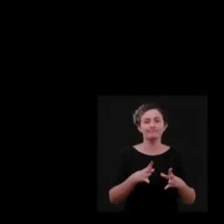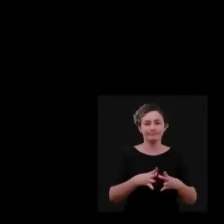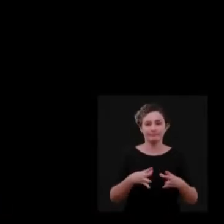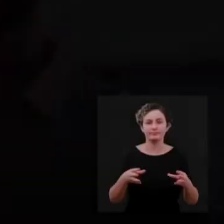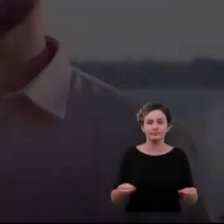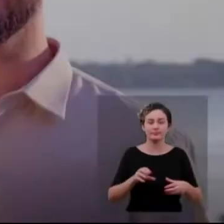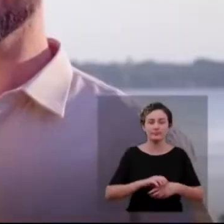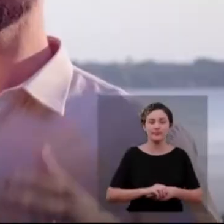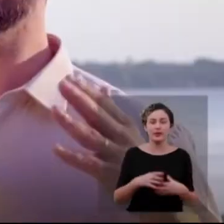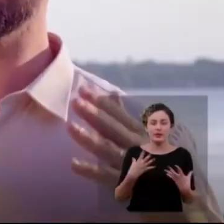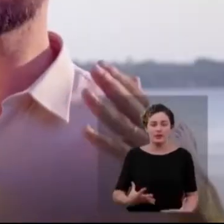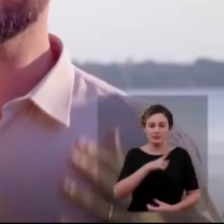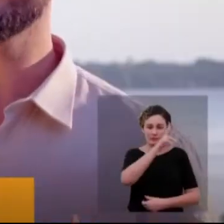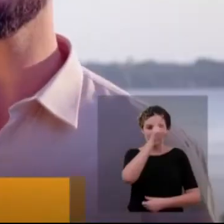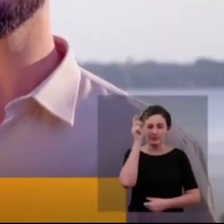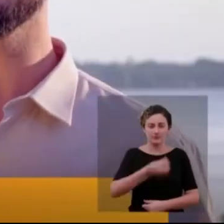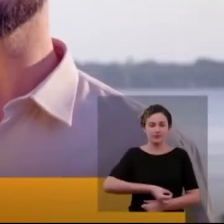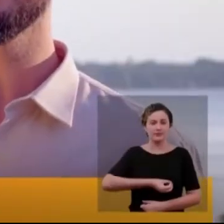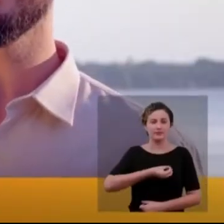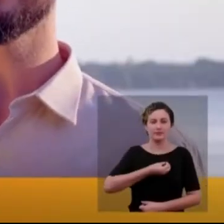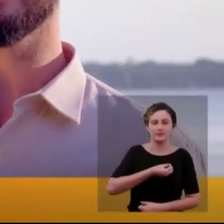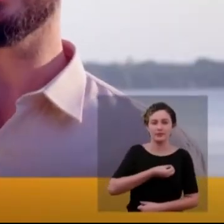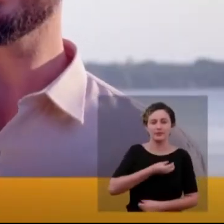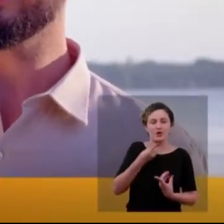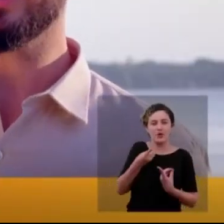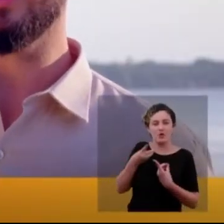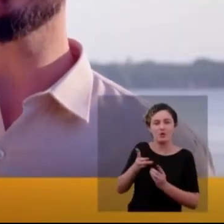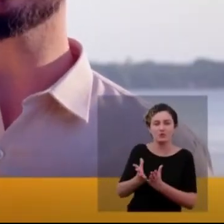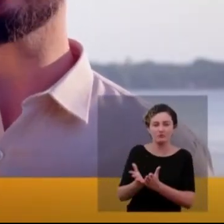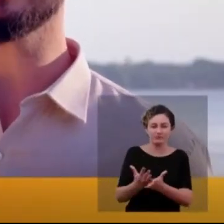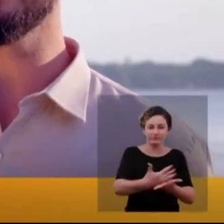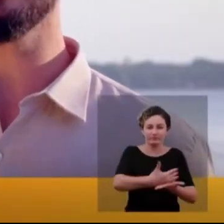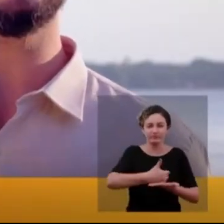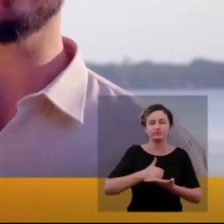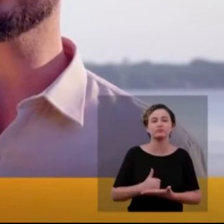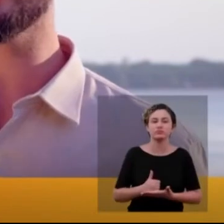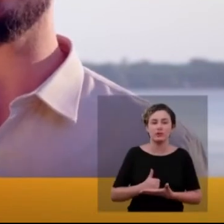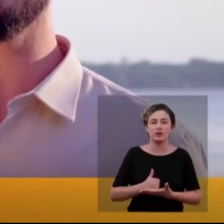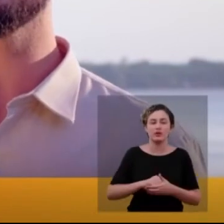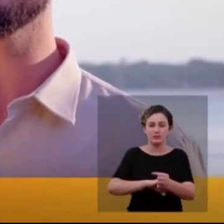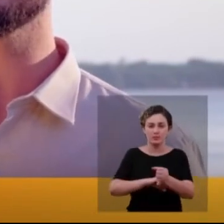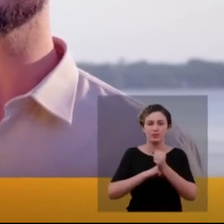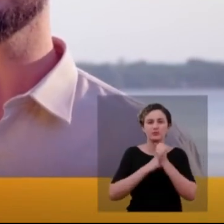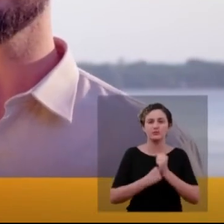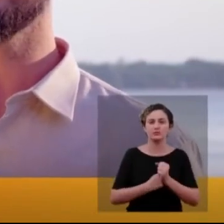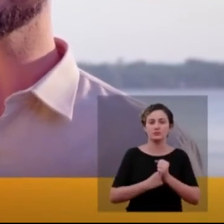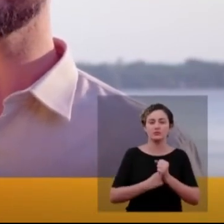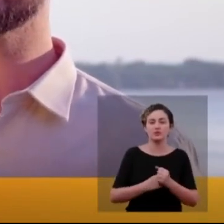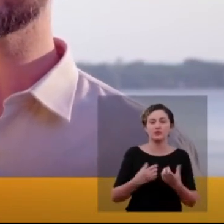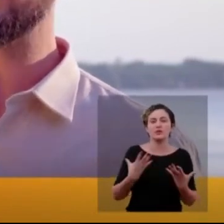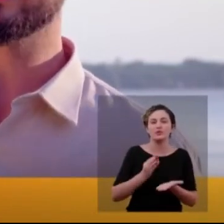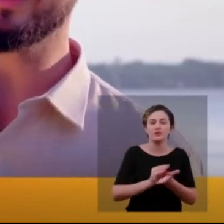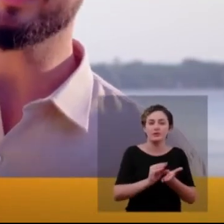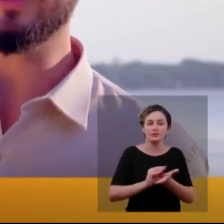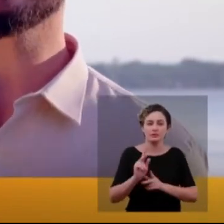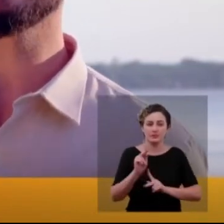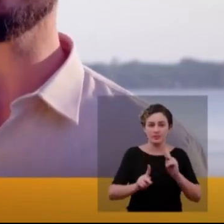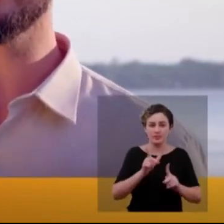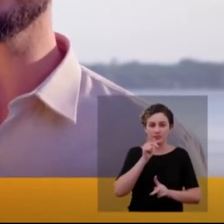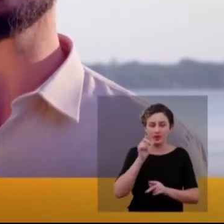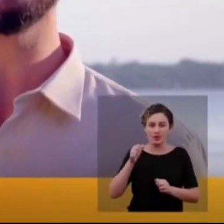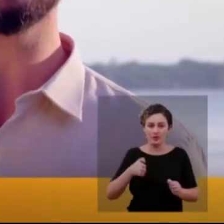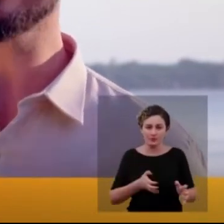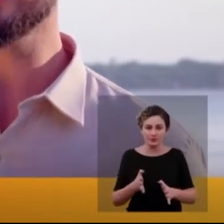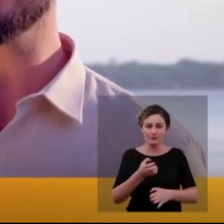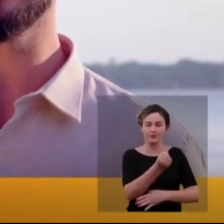desaparecer. Queremos uma Amazônia viva. Sem garimpo legal, desmatamento e com territórios protegidos. Vamos investir nos povos das águas